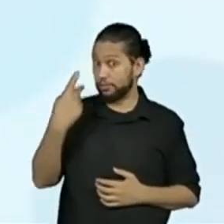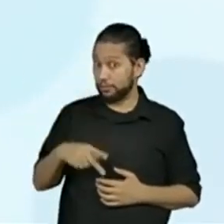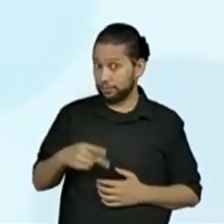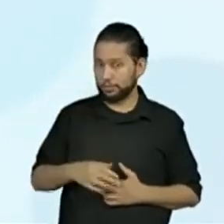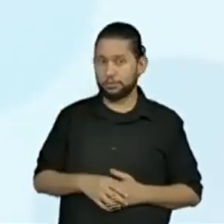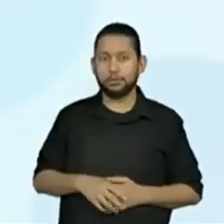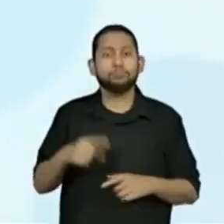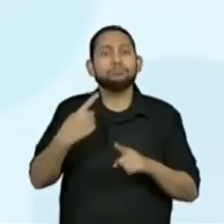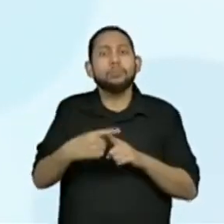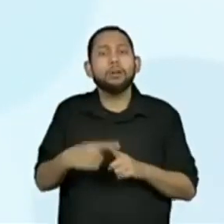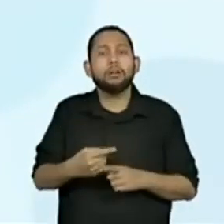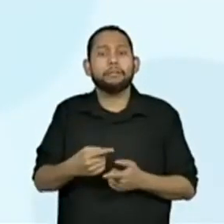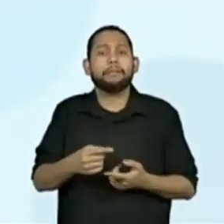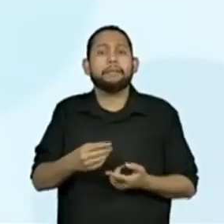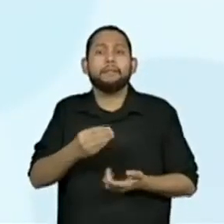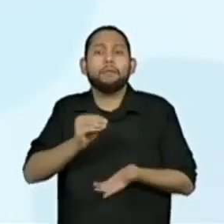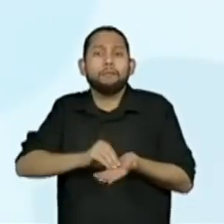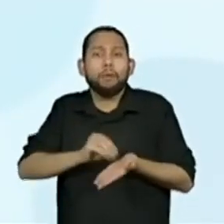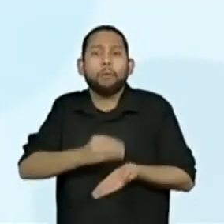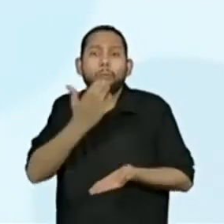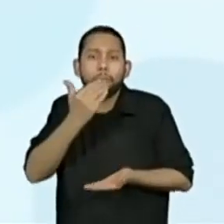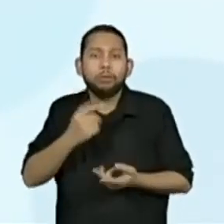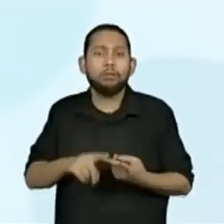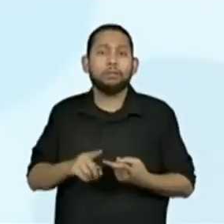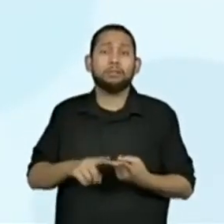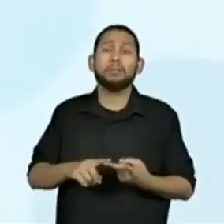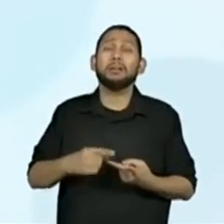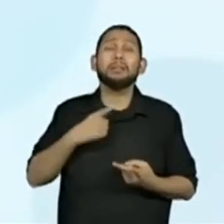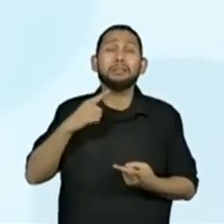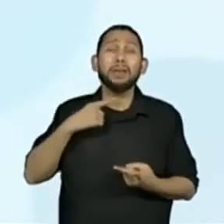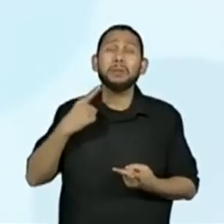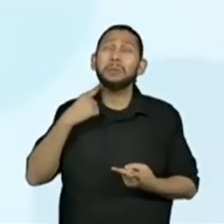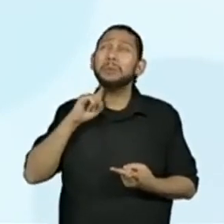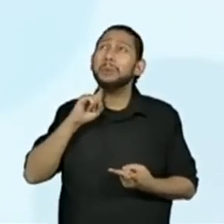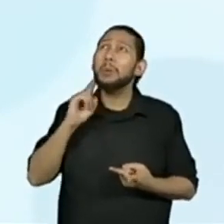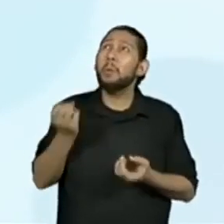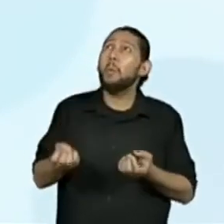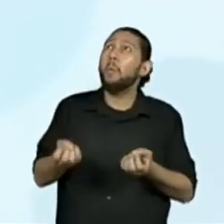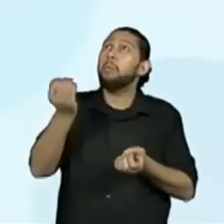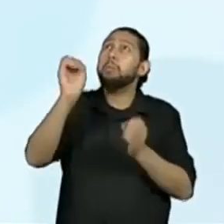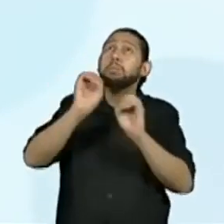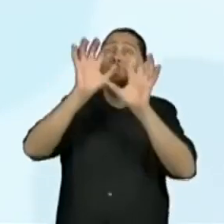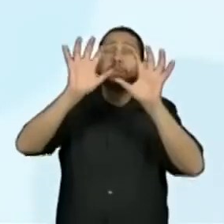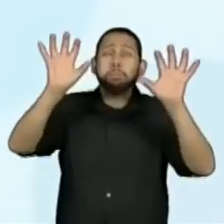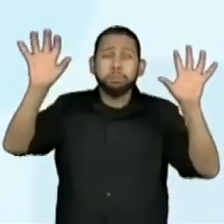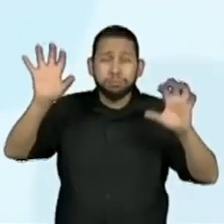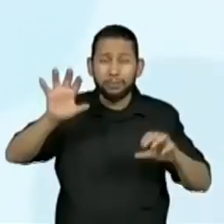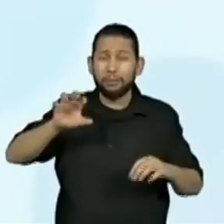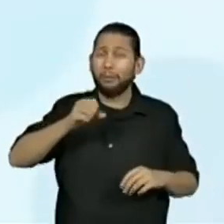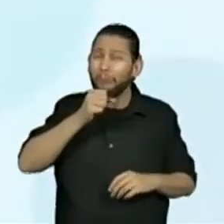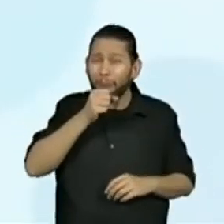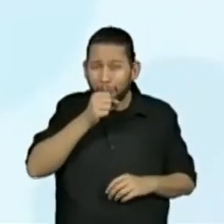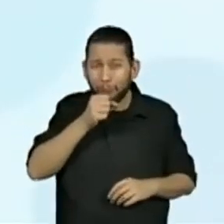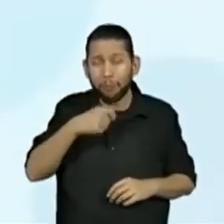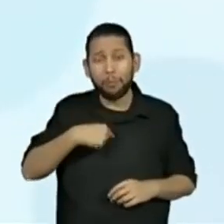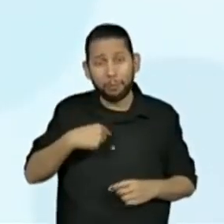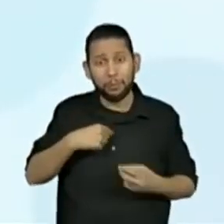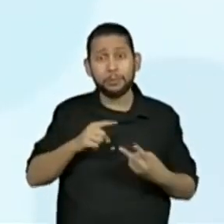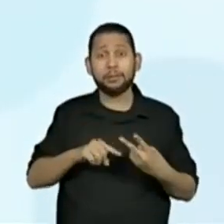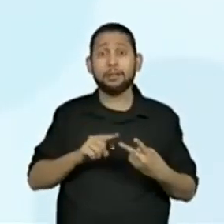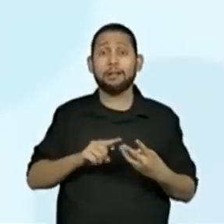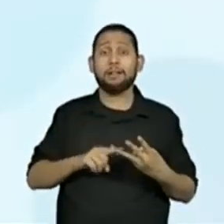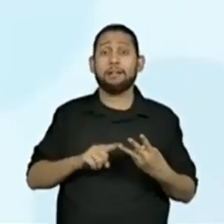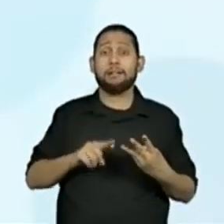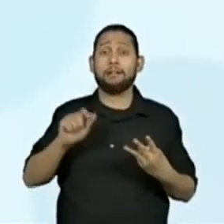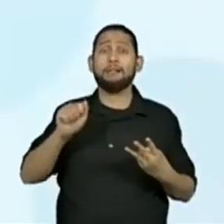alimento, enfrentam outros problemas, como a poluição e a baixa umidade do ar. Olha só. Então,